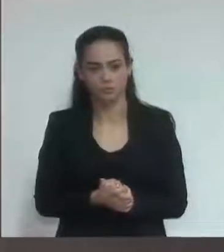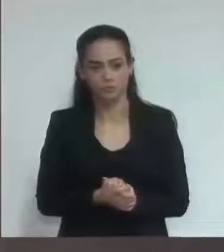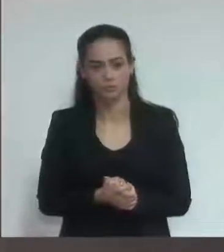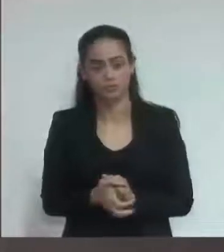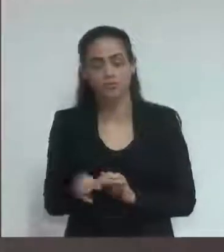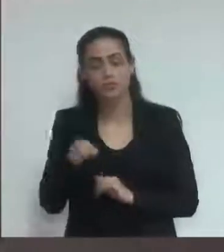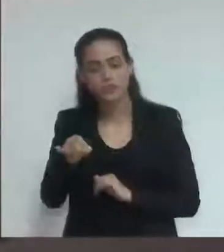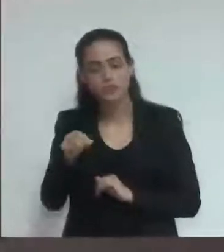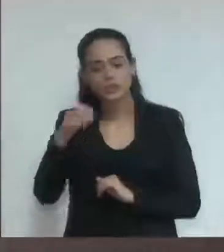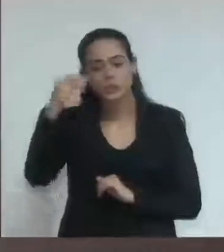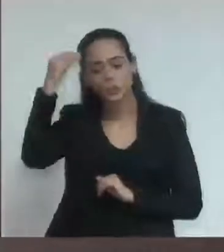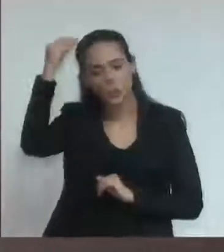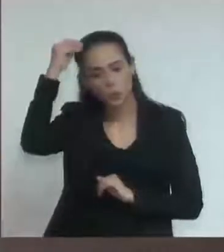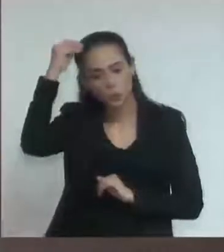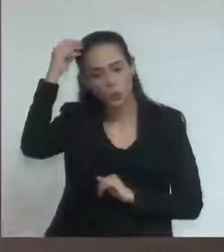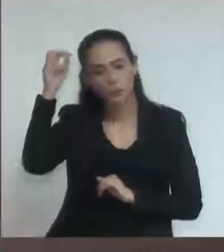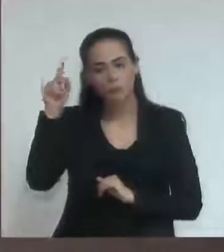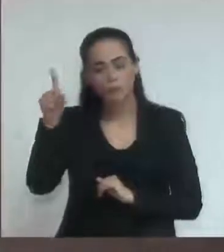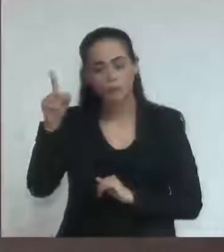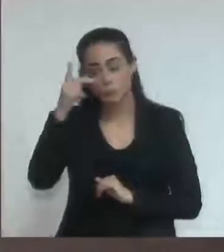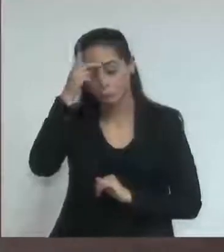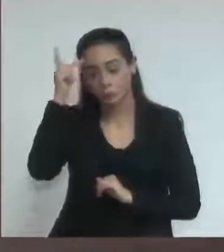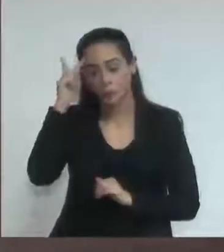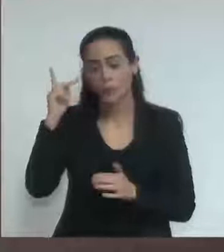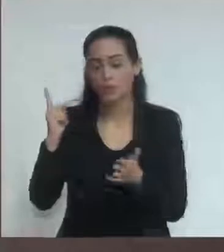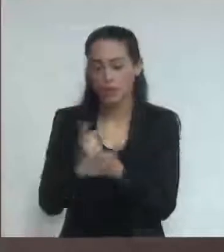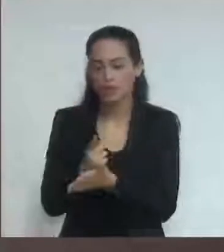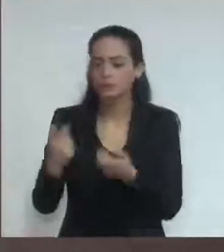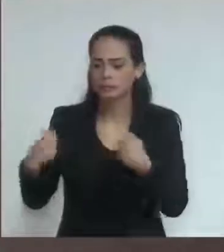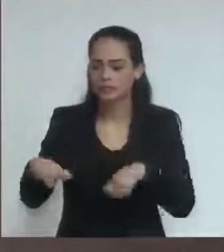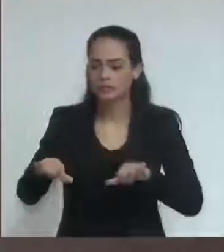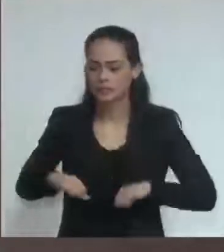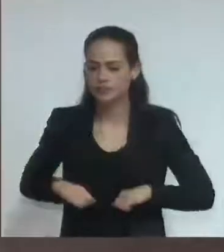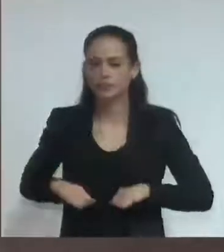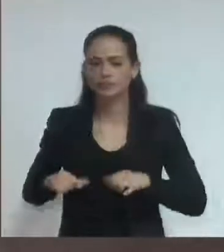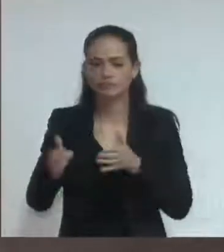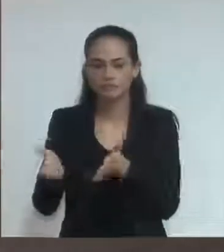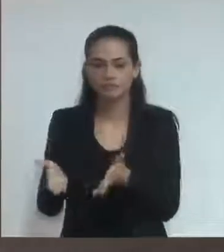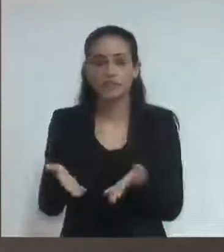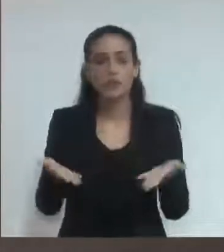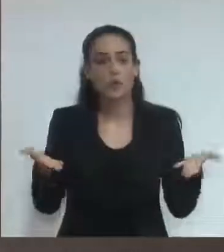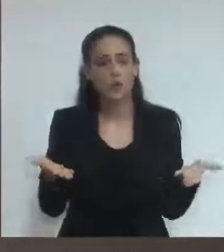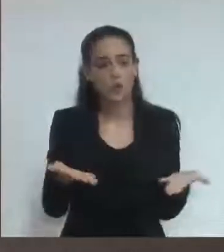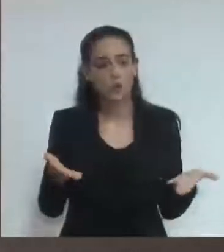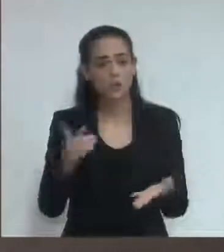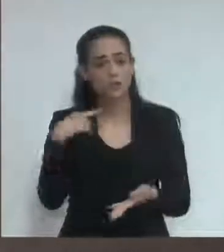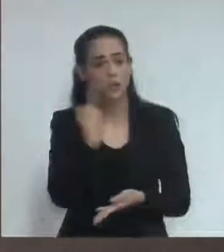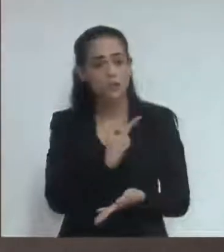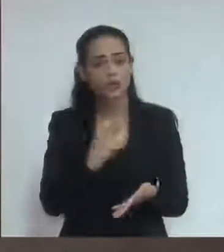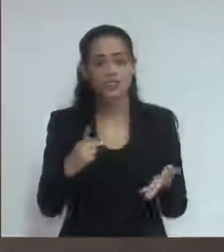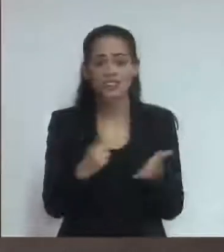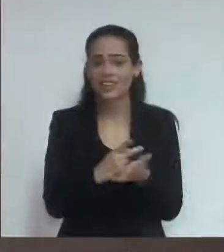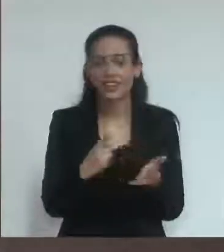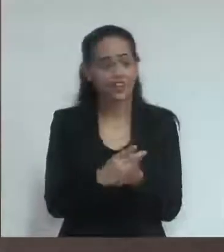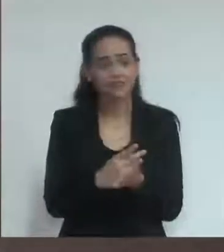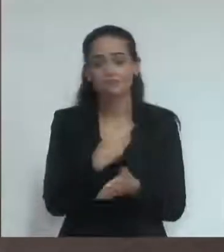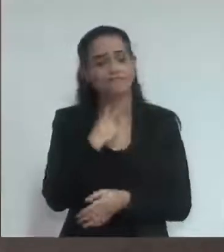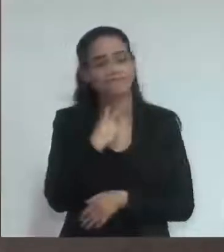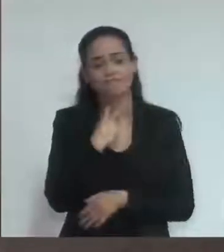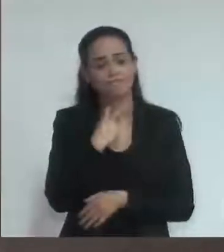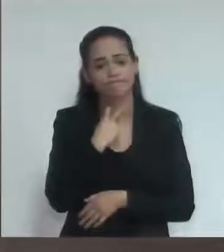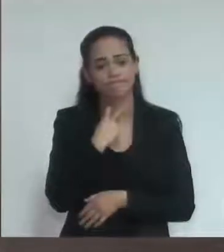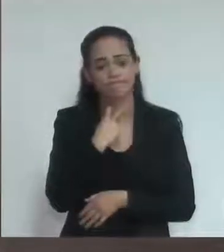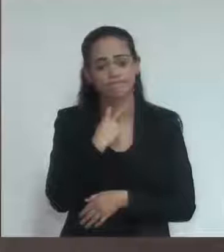culpados, cada um paga pelos seus erros. hoje nós não podemos errar. O momento não nos